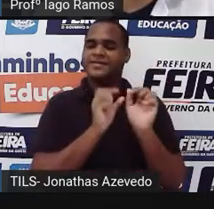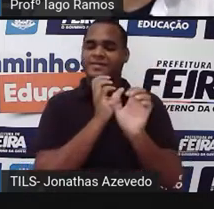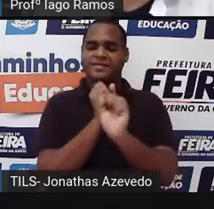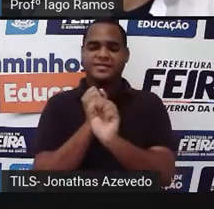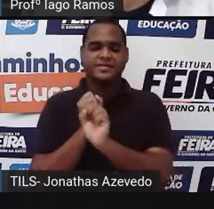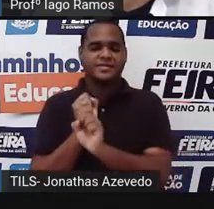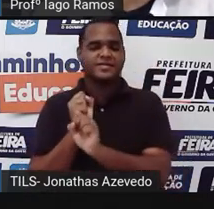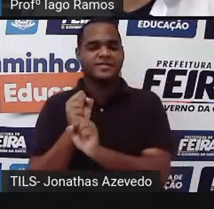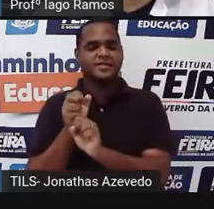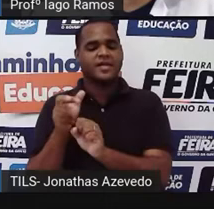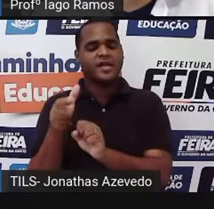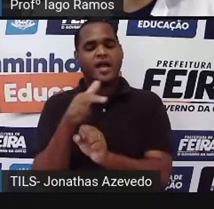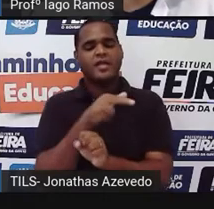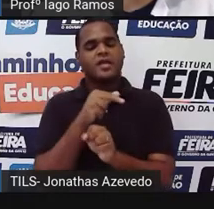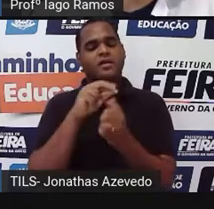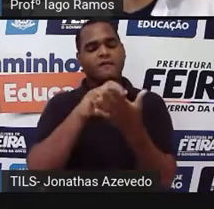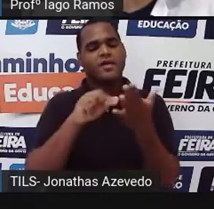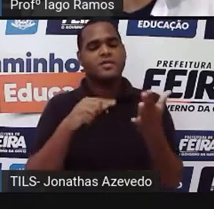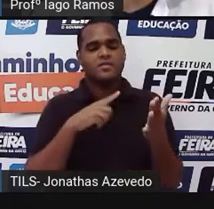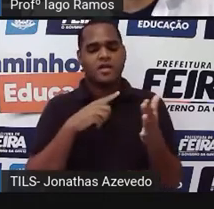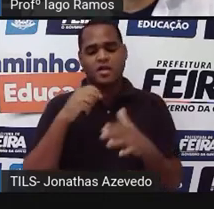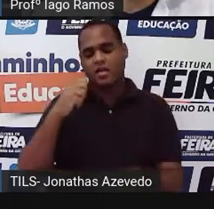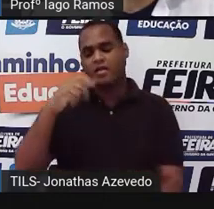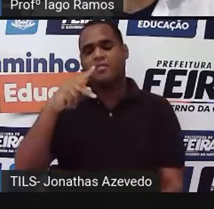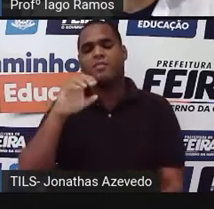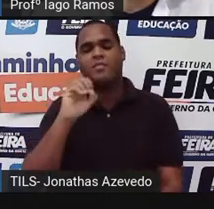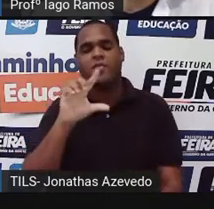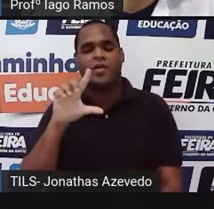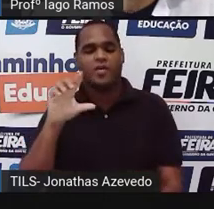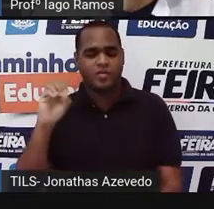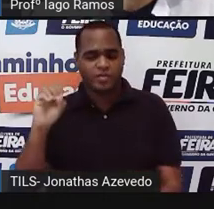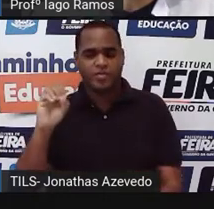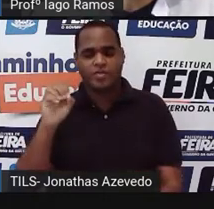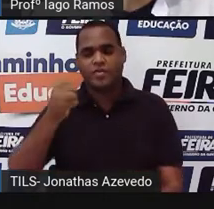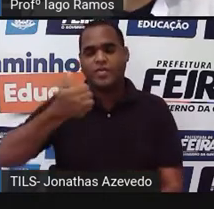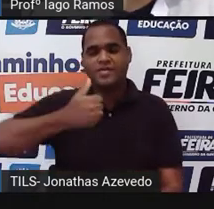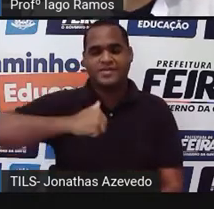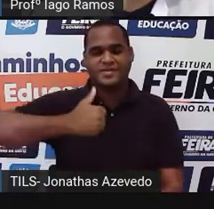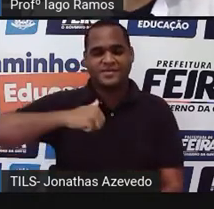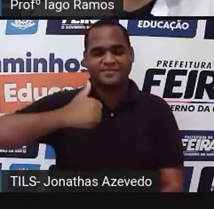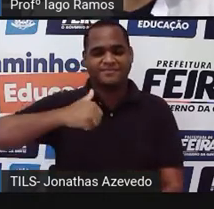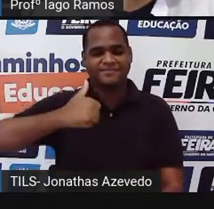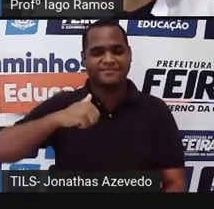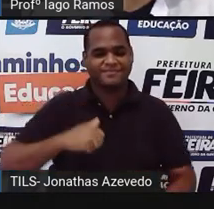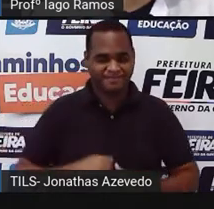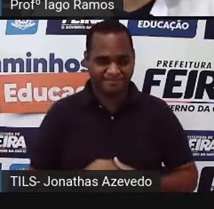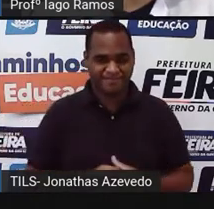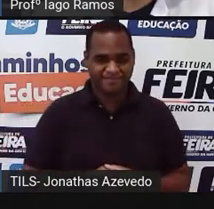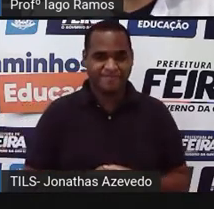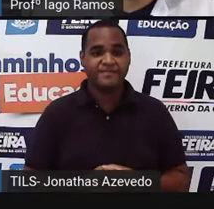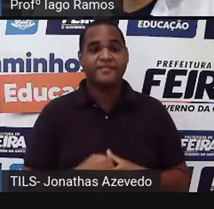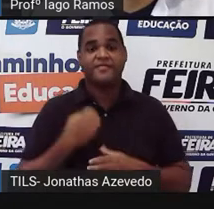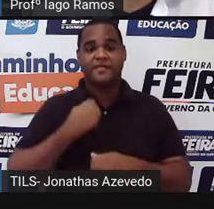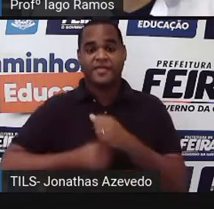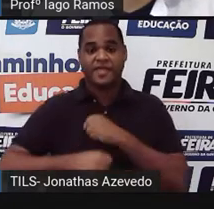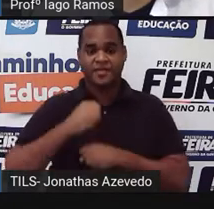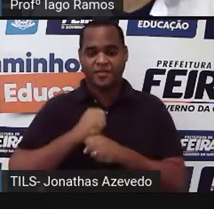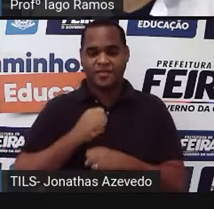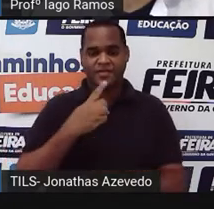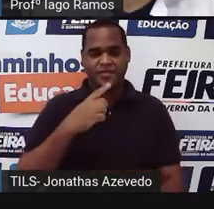rota da missão Apolo 11, né? Quando, em 1962,